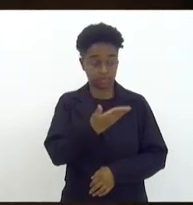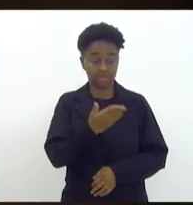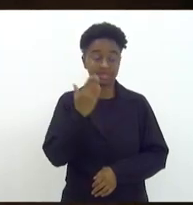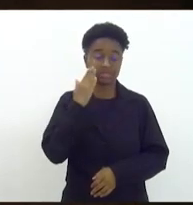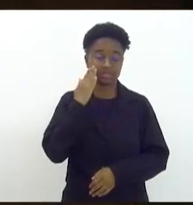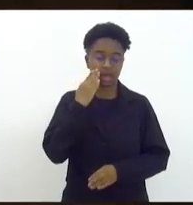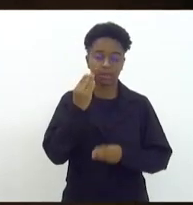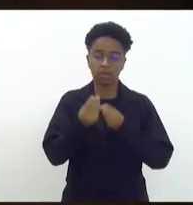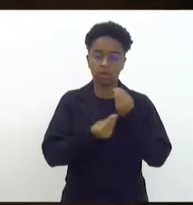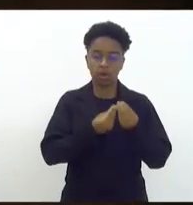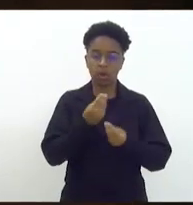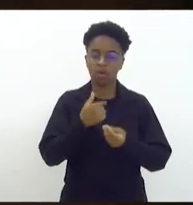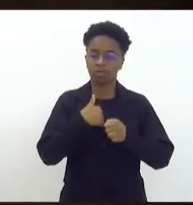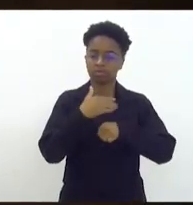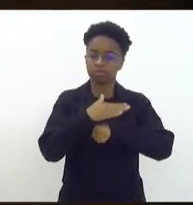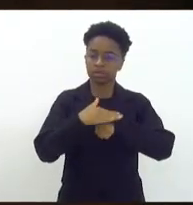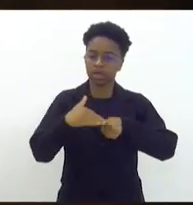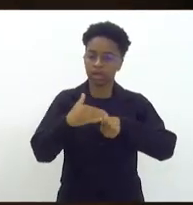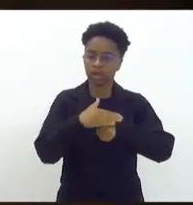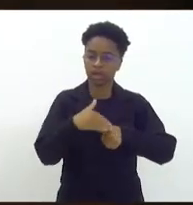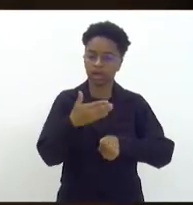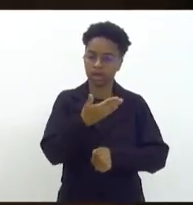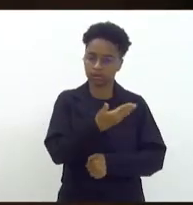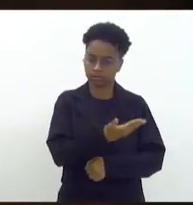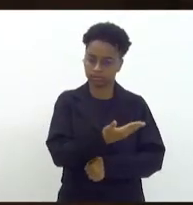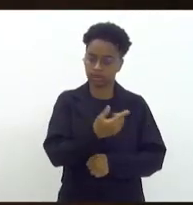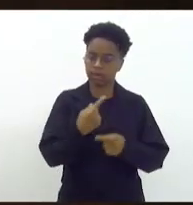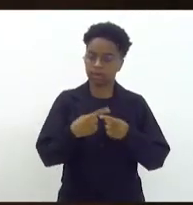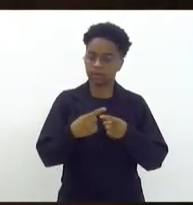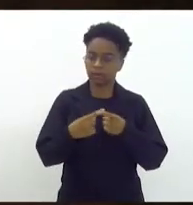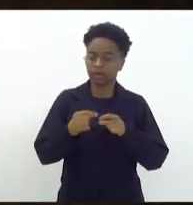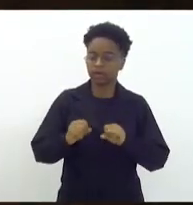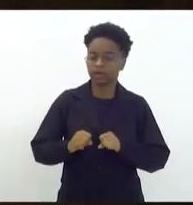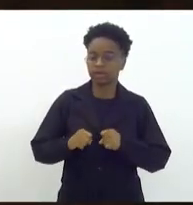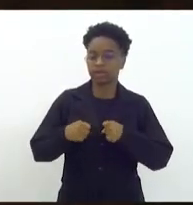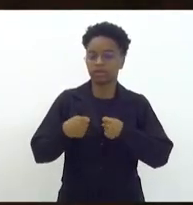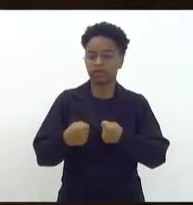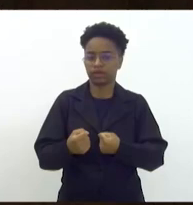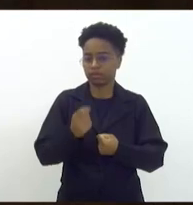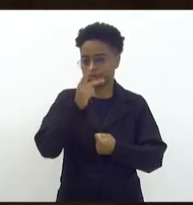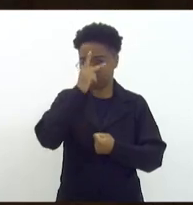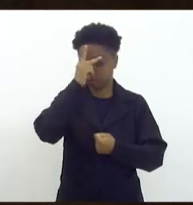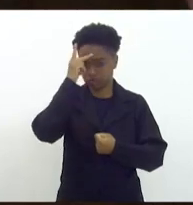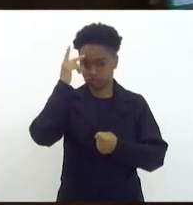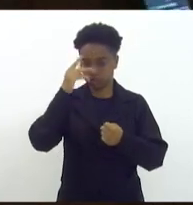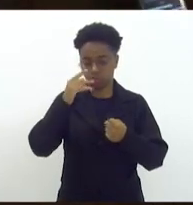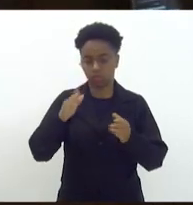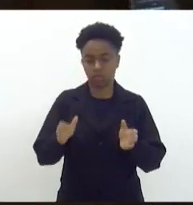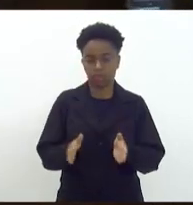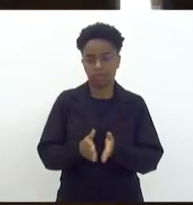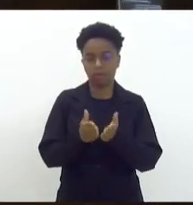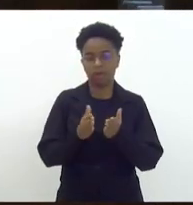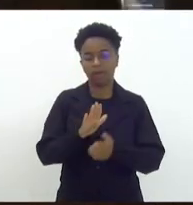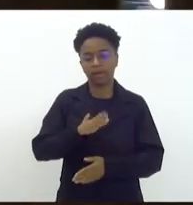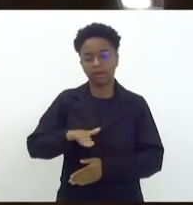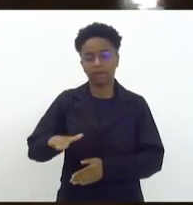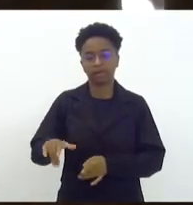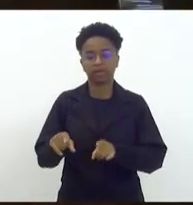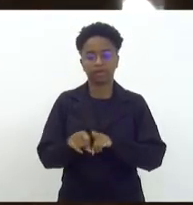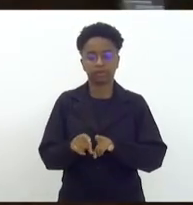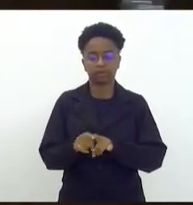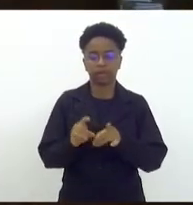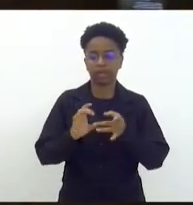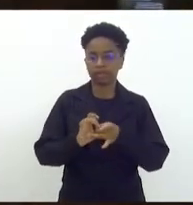carinho que eu tenho por Vossa Excelência, uma defensora dos humildes, das crianças e da liberdade religiosa.